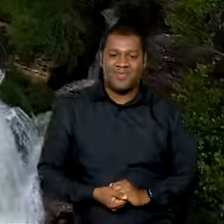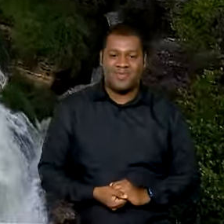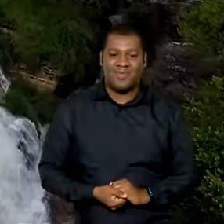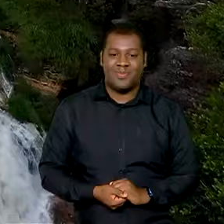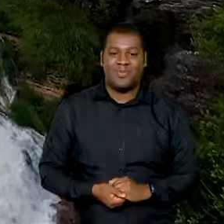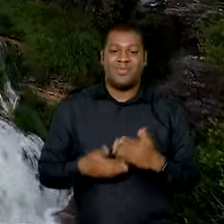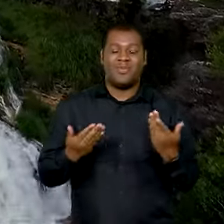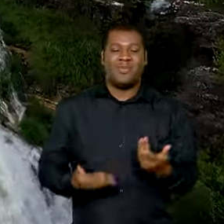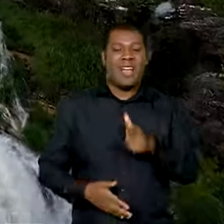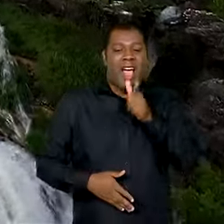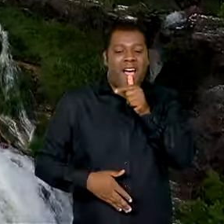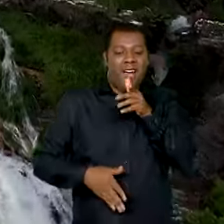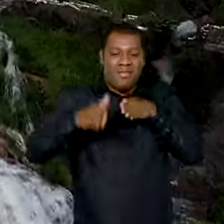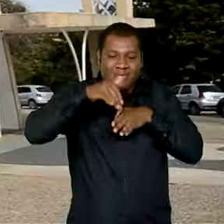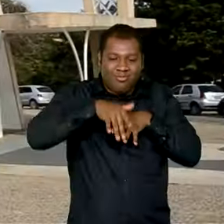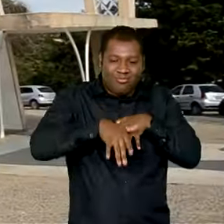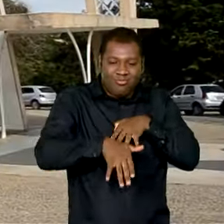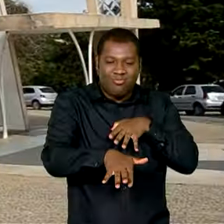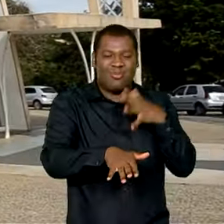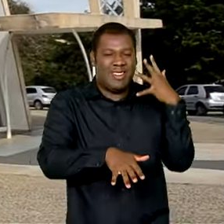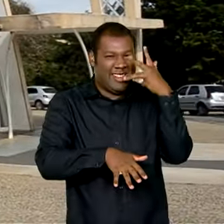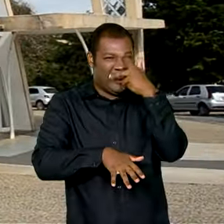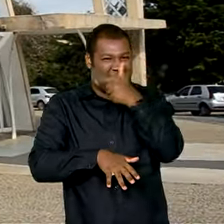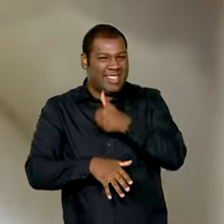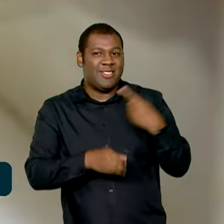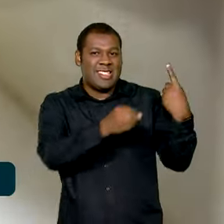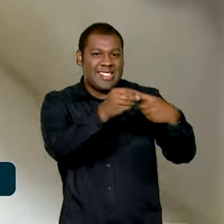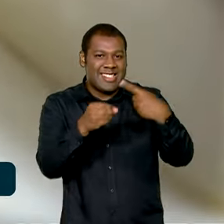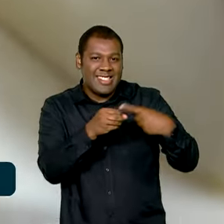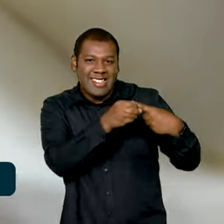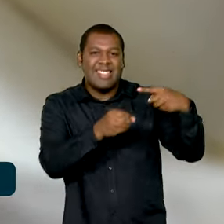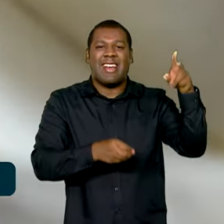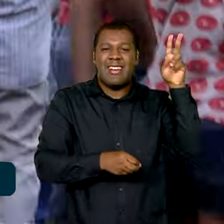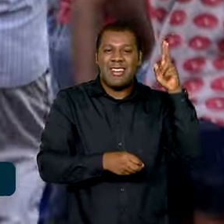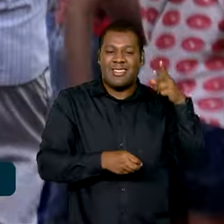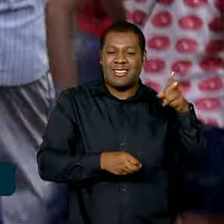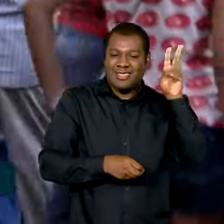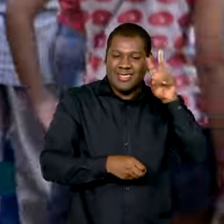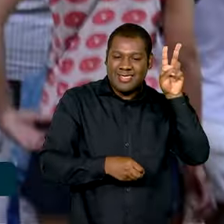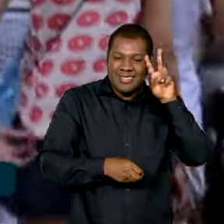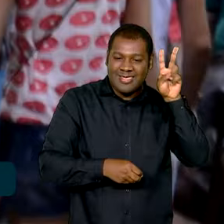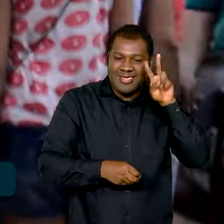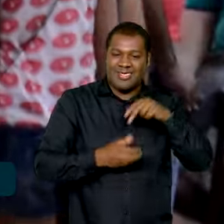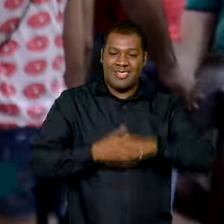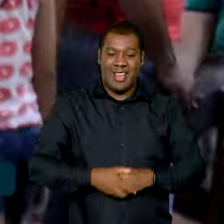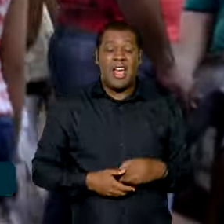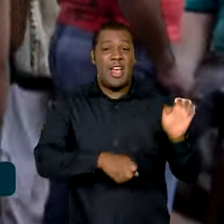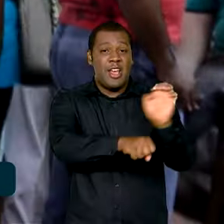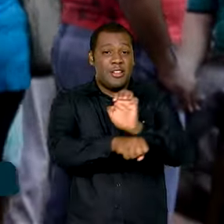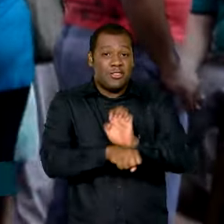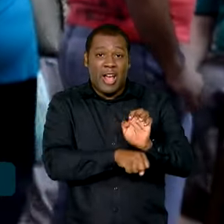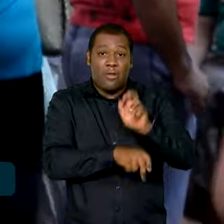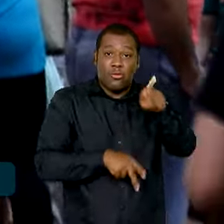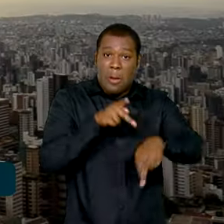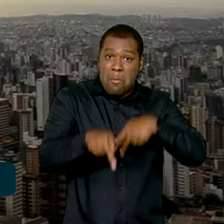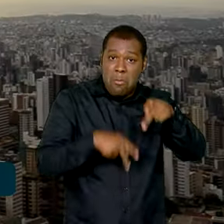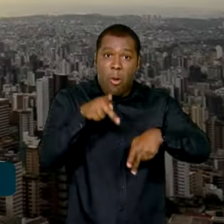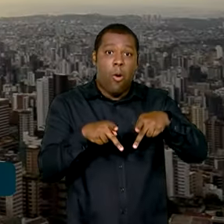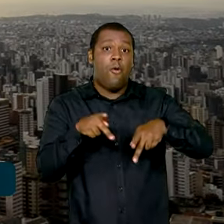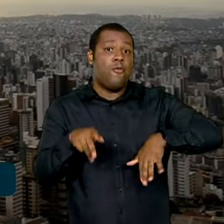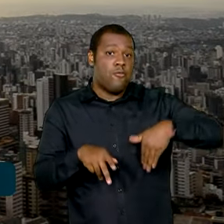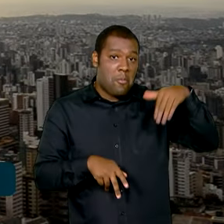Conhecido por suas belezas naturais, cidades históricas e rica gastronomia, o segundo Estado mais populoso do país,